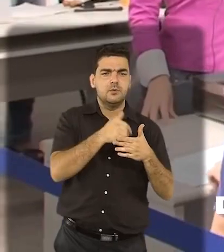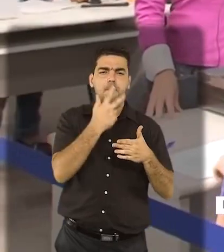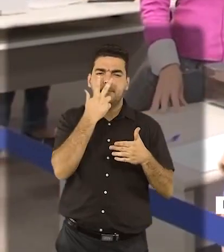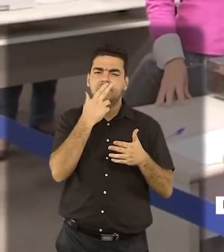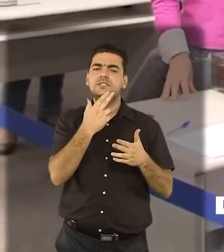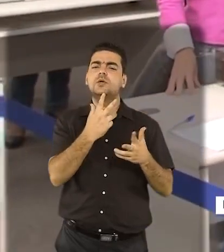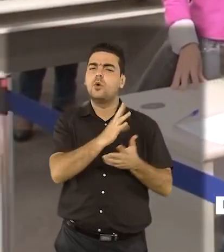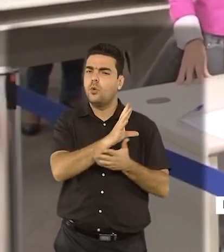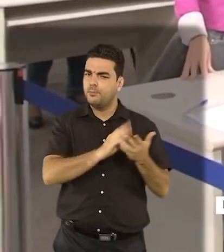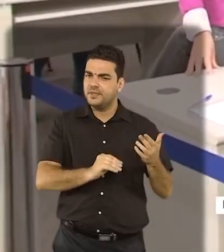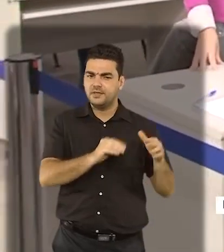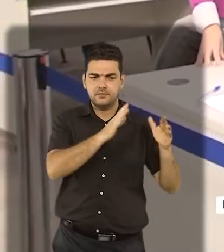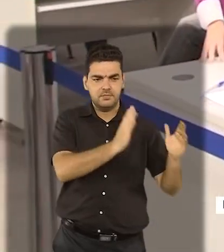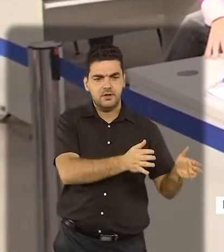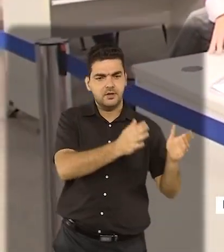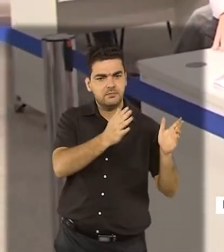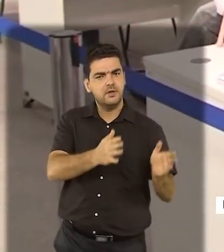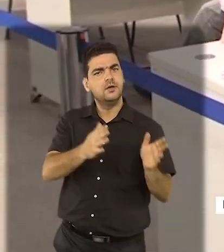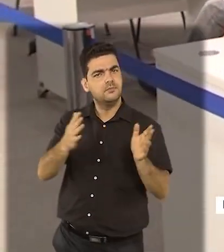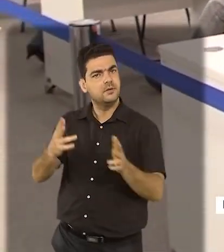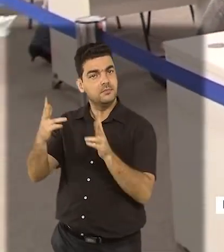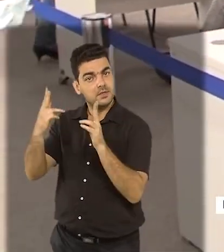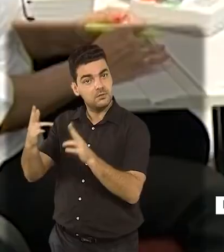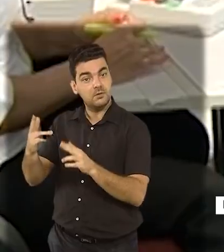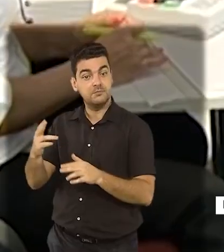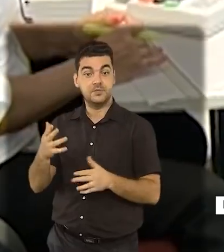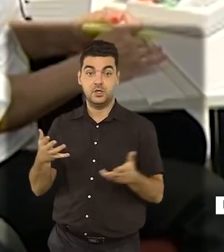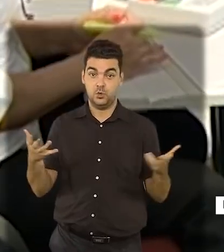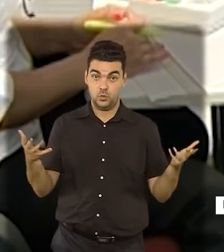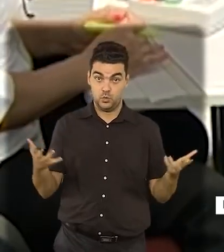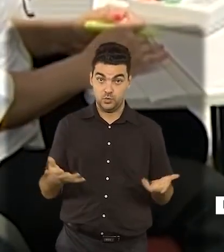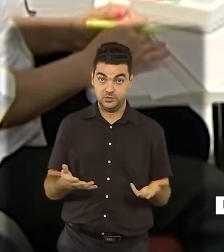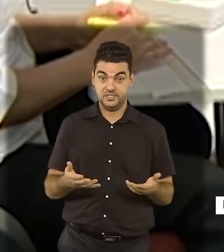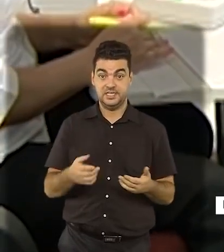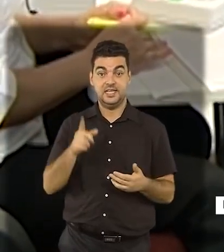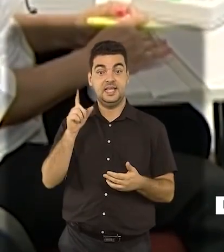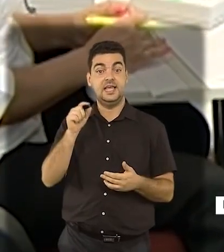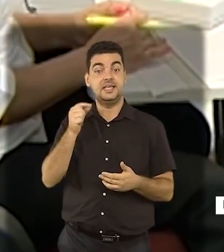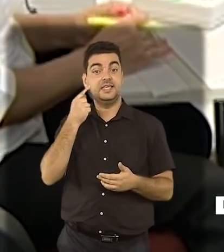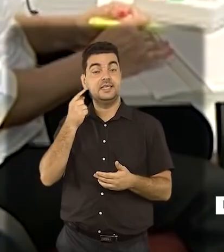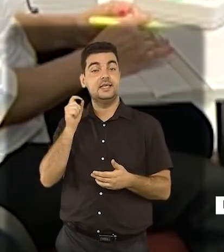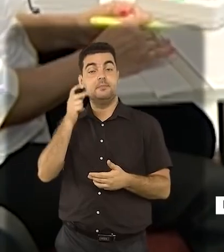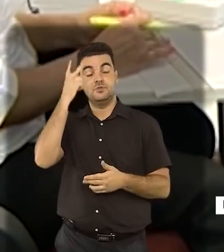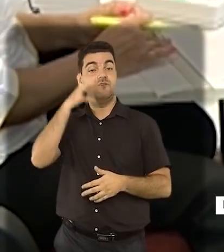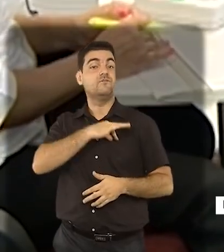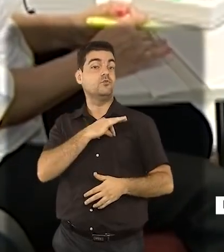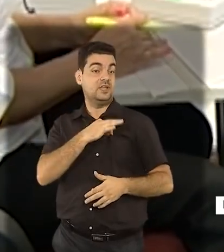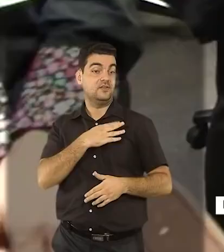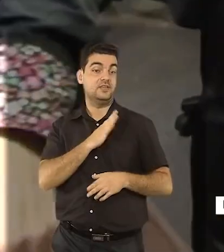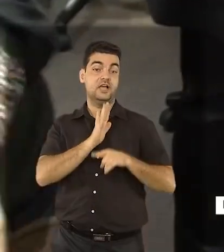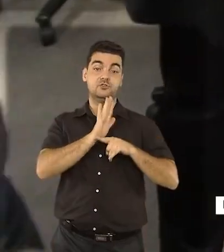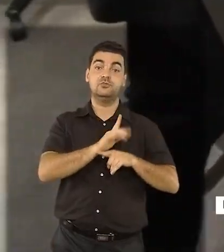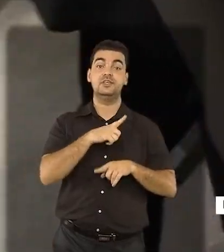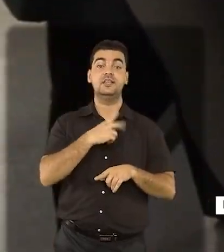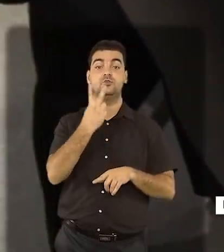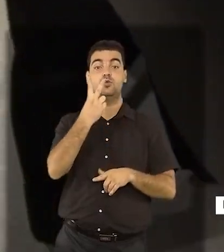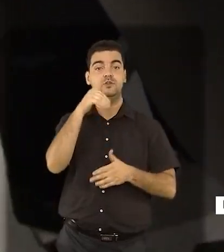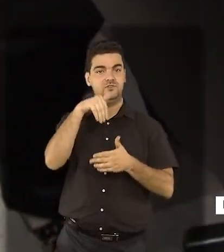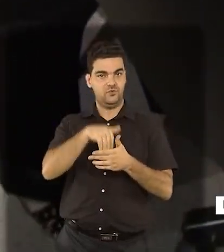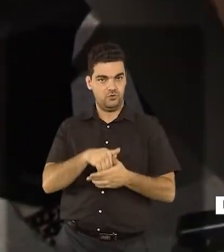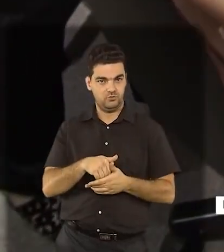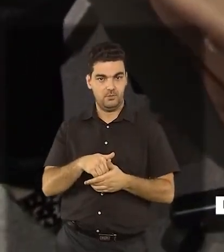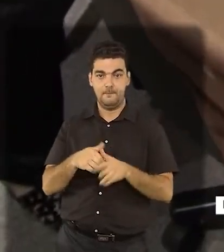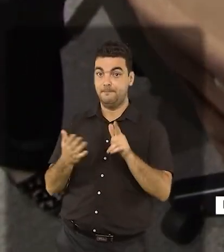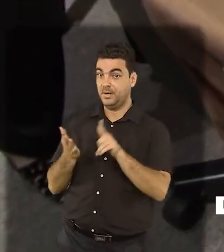são simulados nessas urnas. A grande diferença é que o voluntário vota duas vezes. A primeira